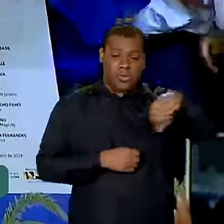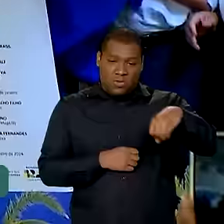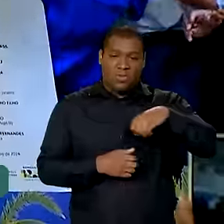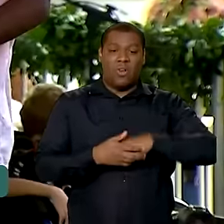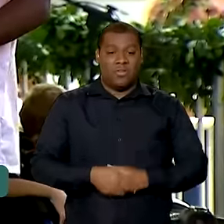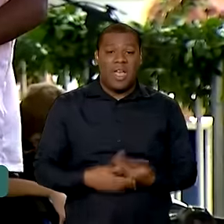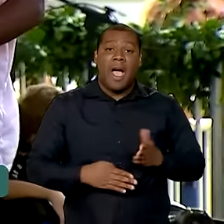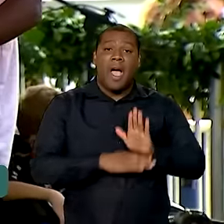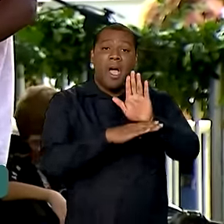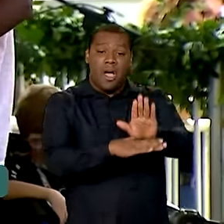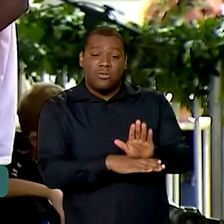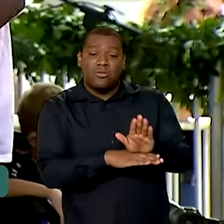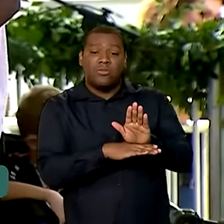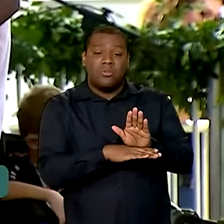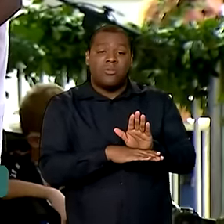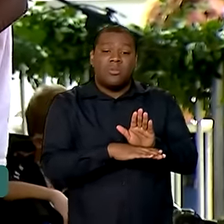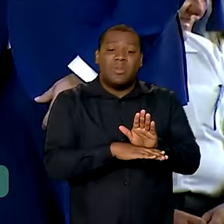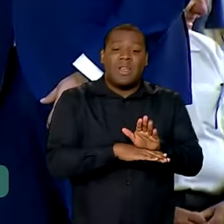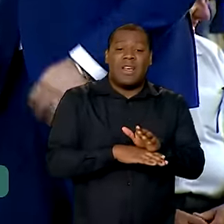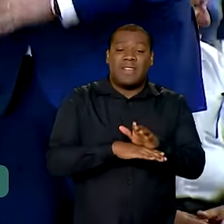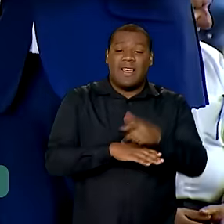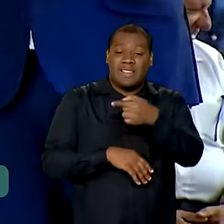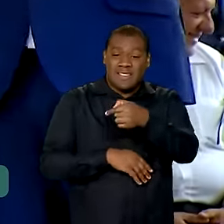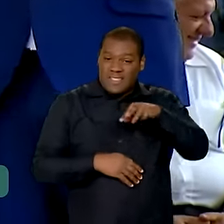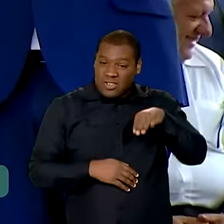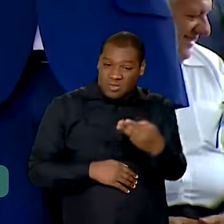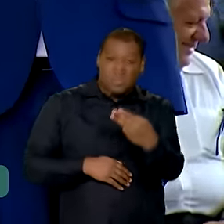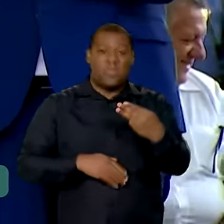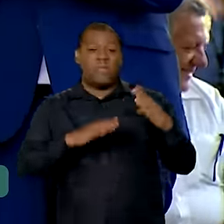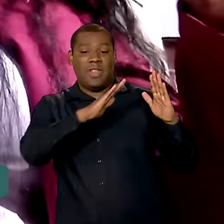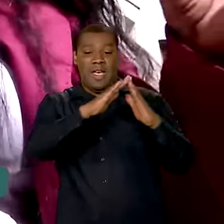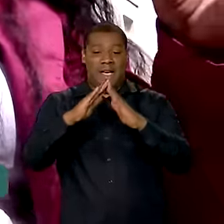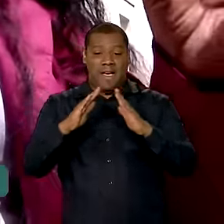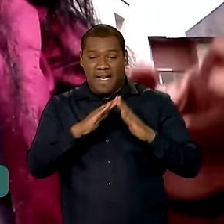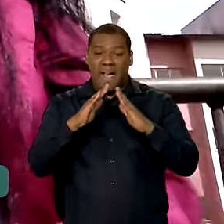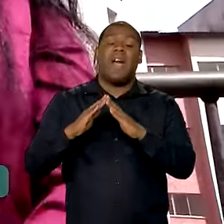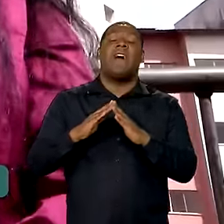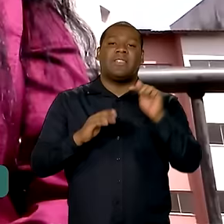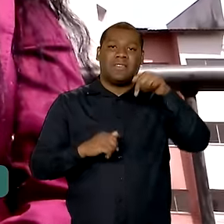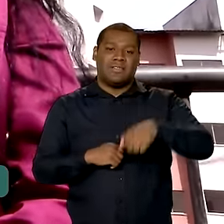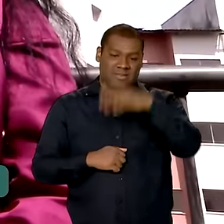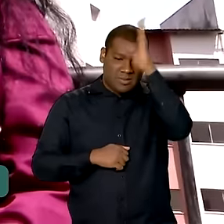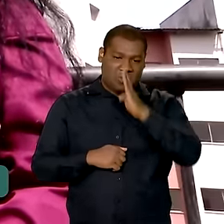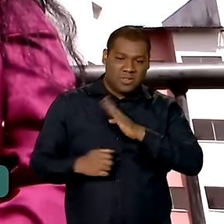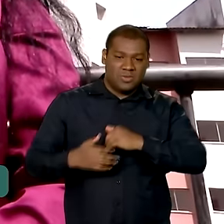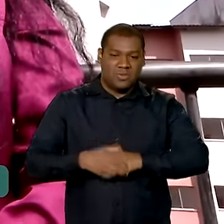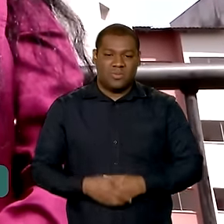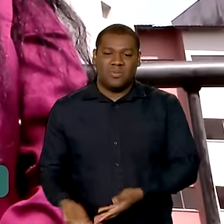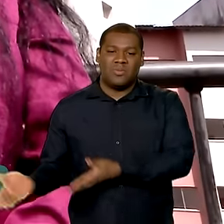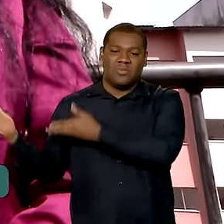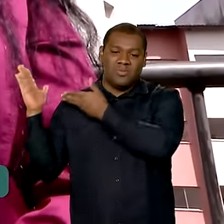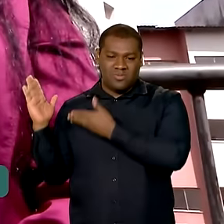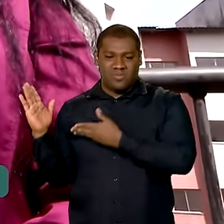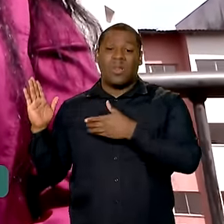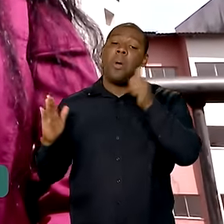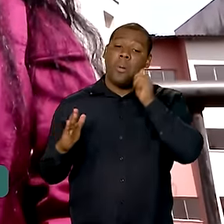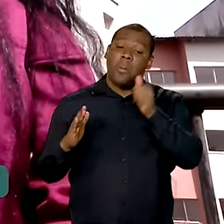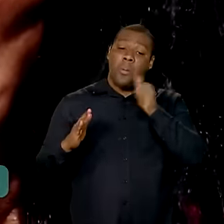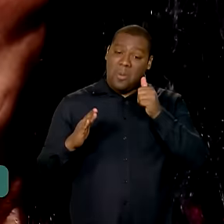milhões e meio de unidades habitacionais em todo o país. A Celizê também é uma dessas